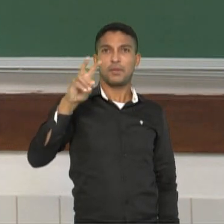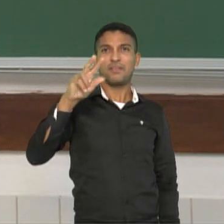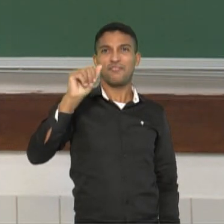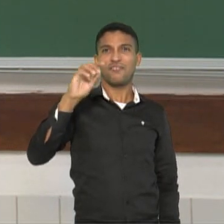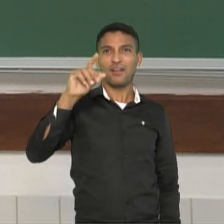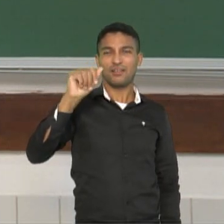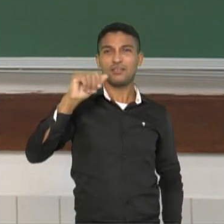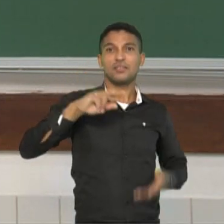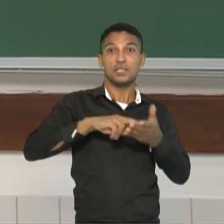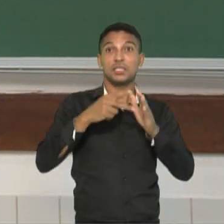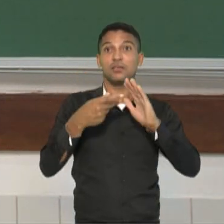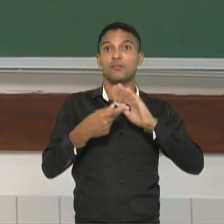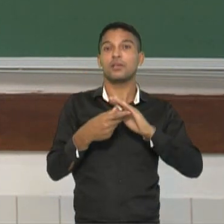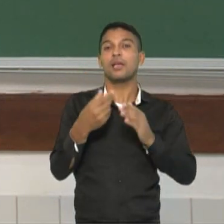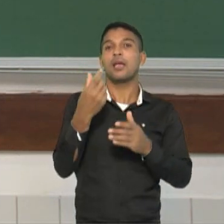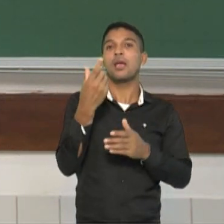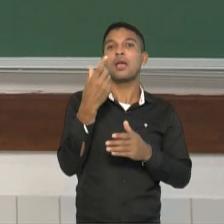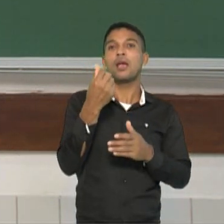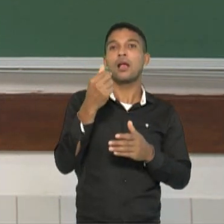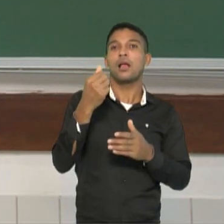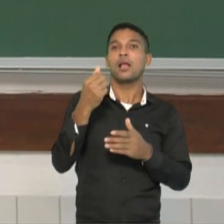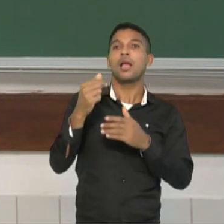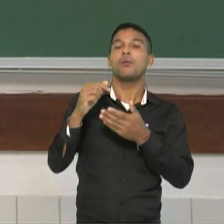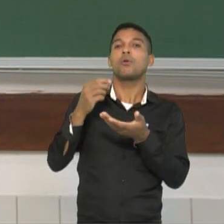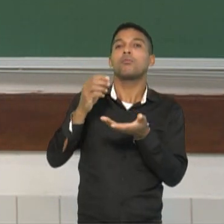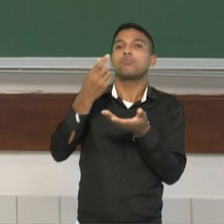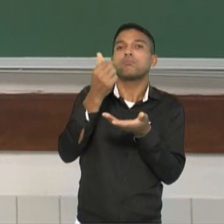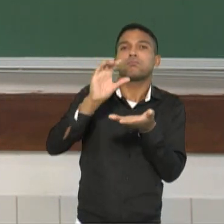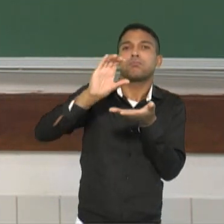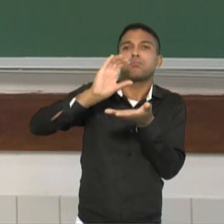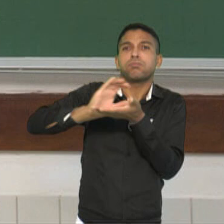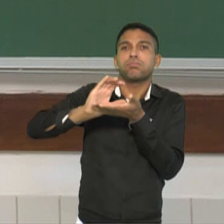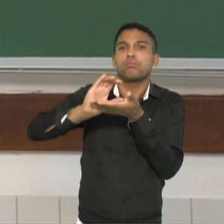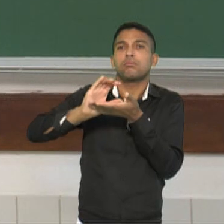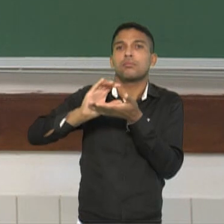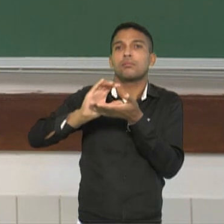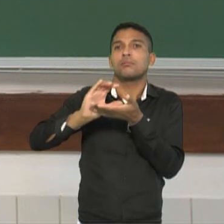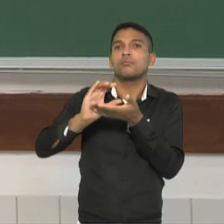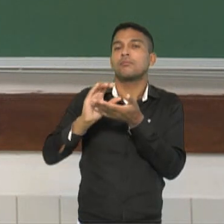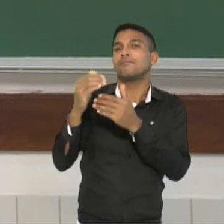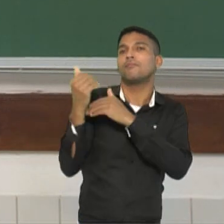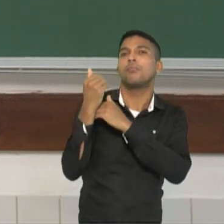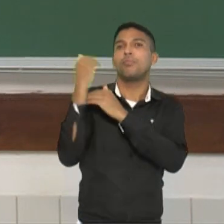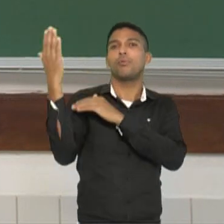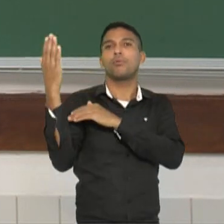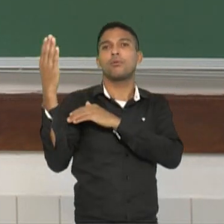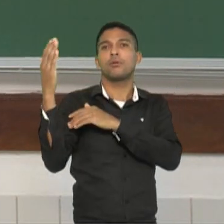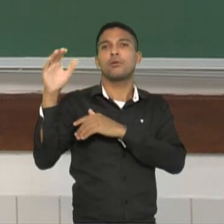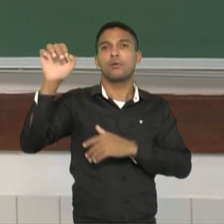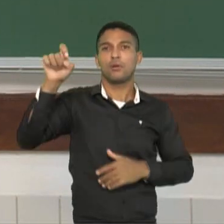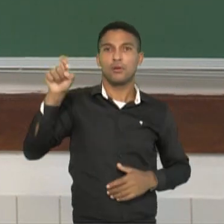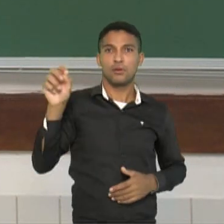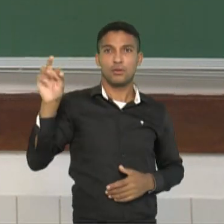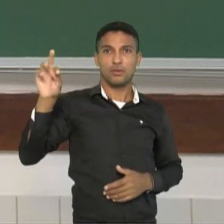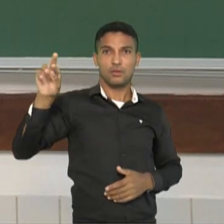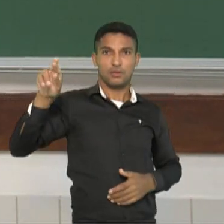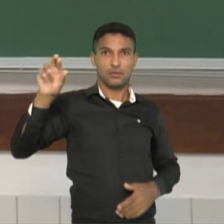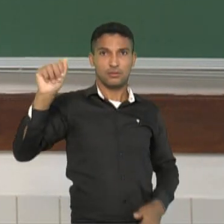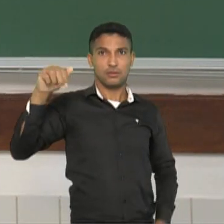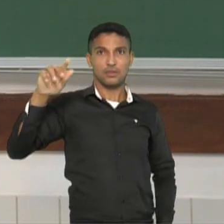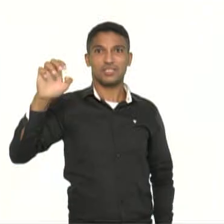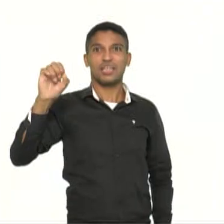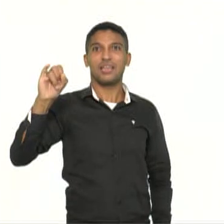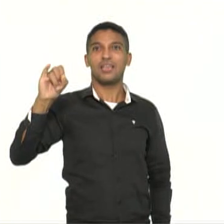estrangeiro. Outra situação dessa época é que essa abertura econômica ao capital estrangeiro